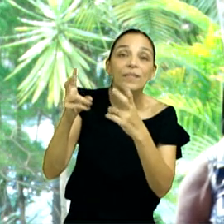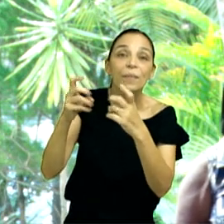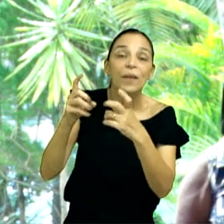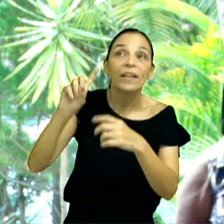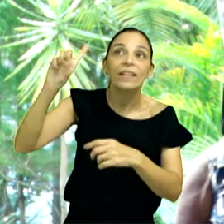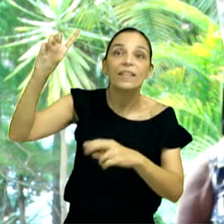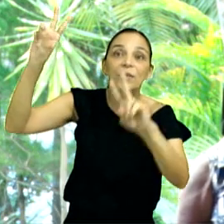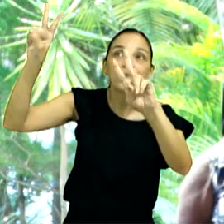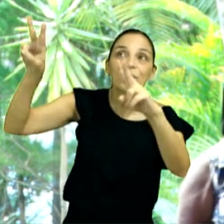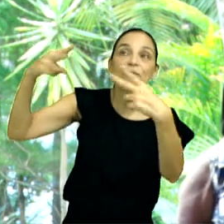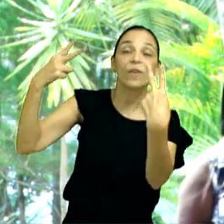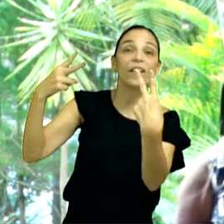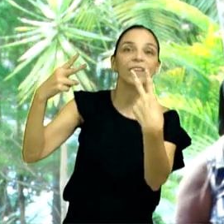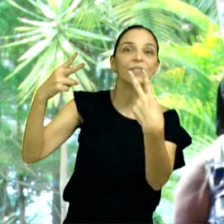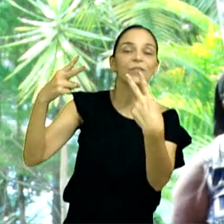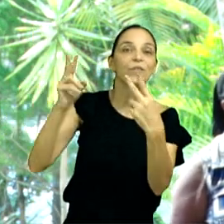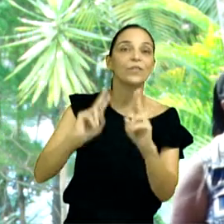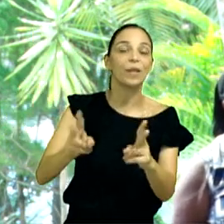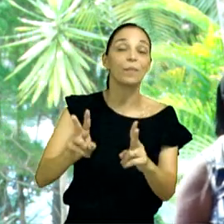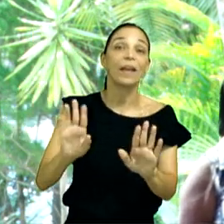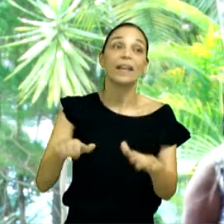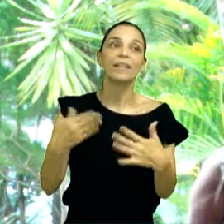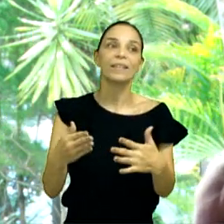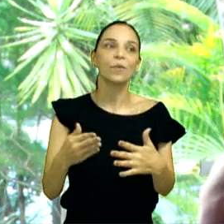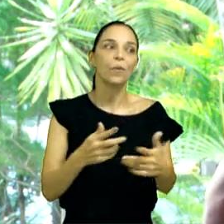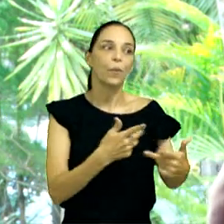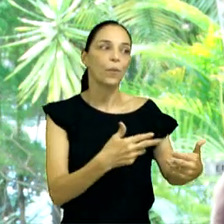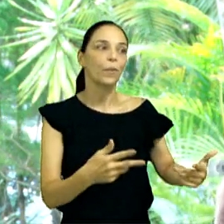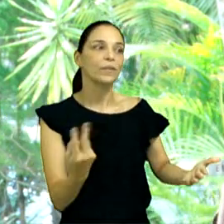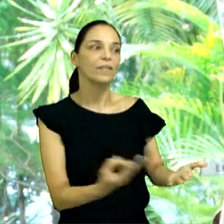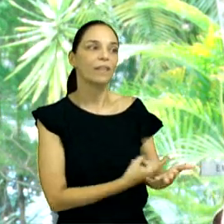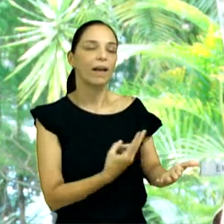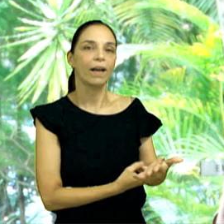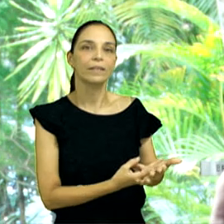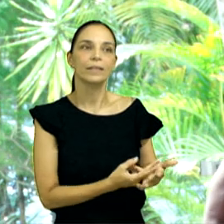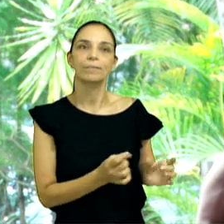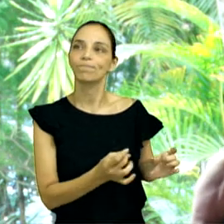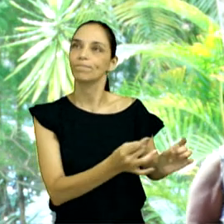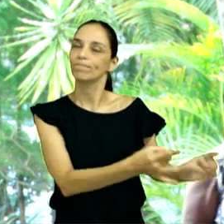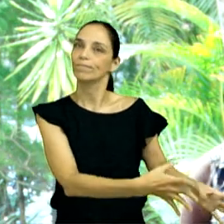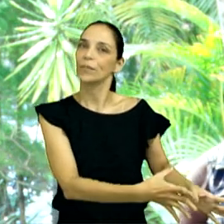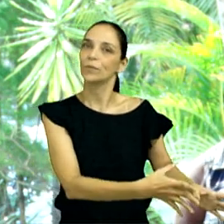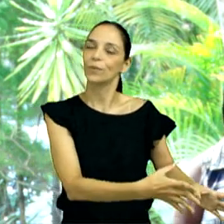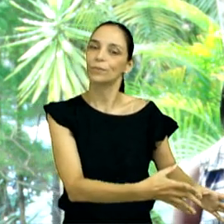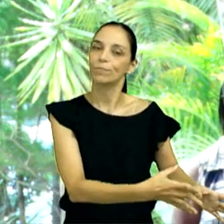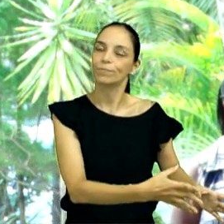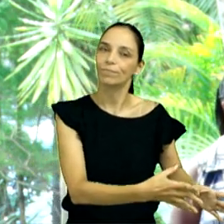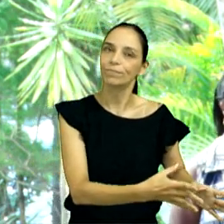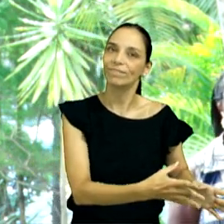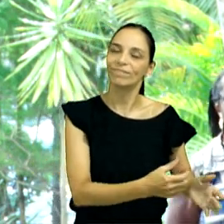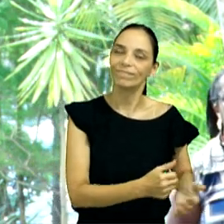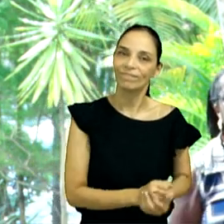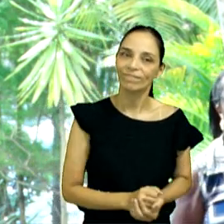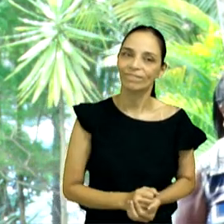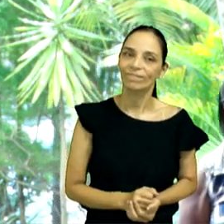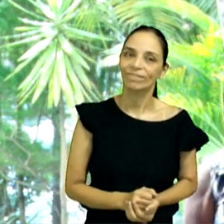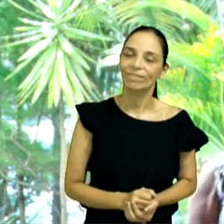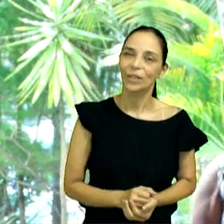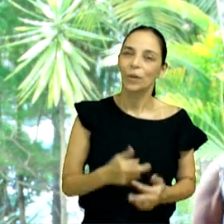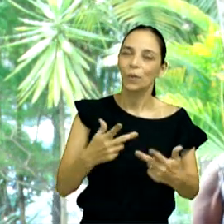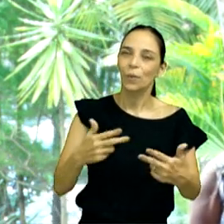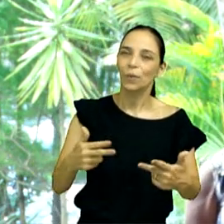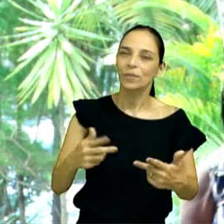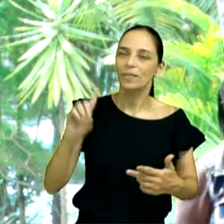então eu não vou deixar de fazer, um monte de coisa errada, eu vou deixar de fazer, muita coisa que o